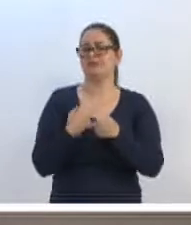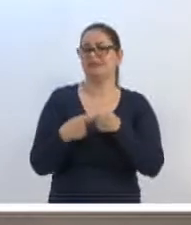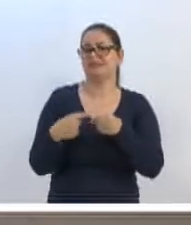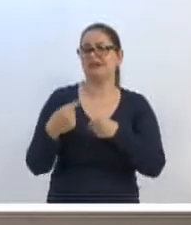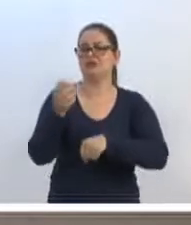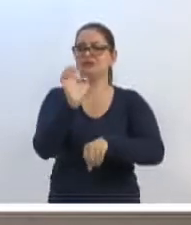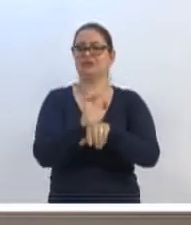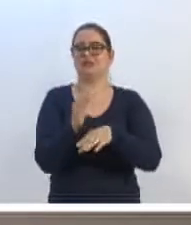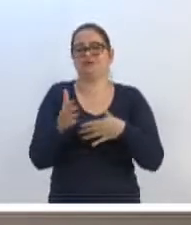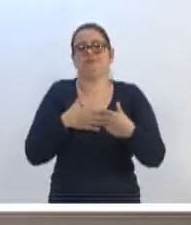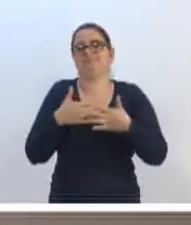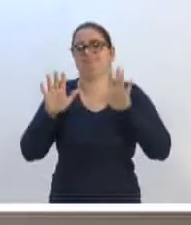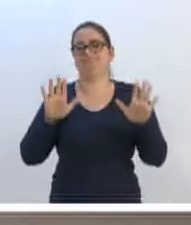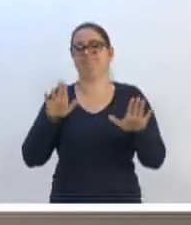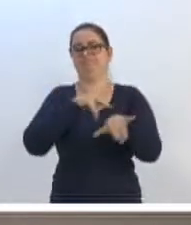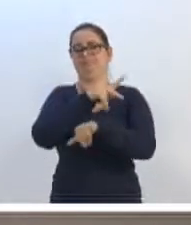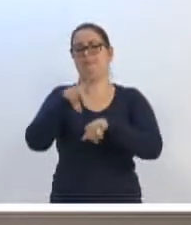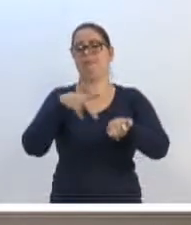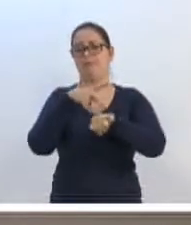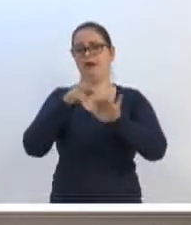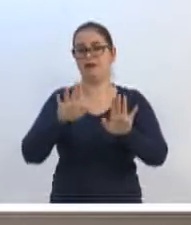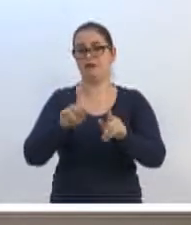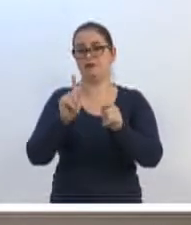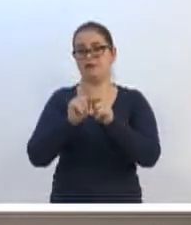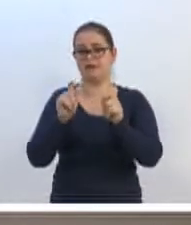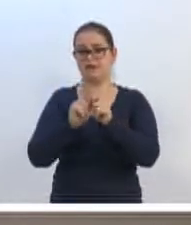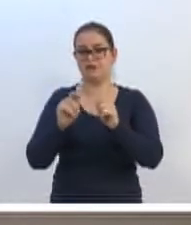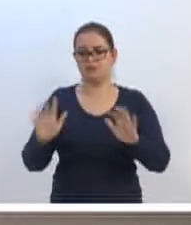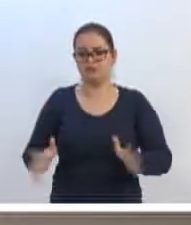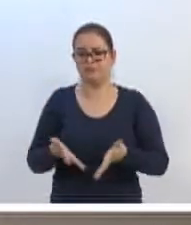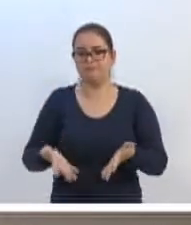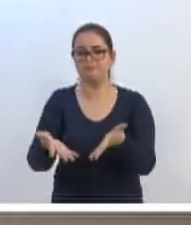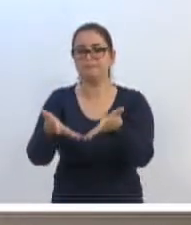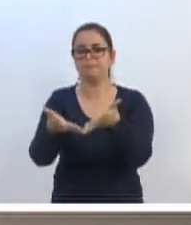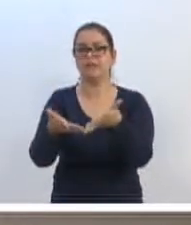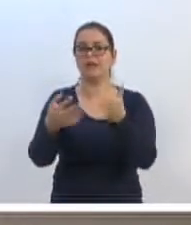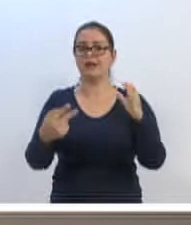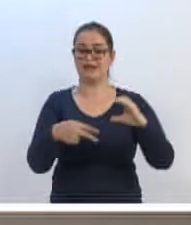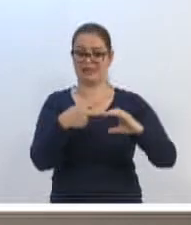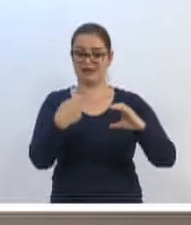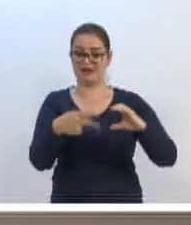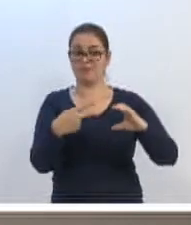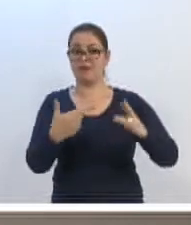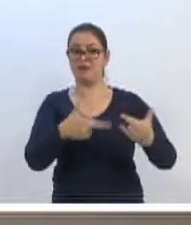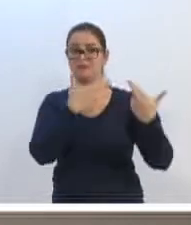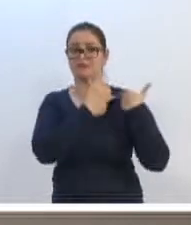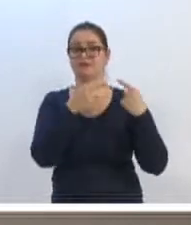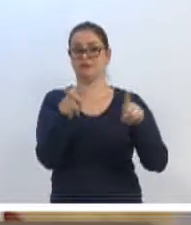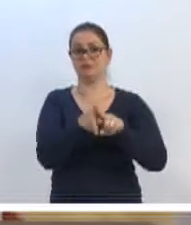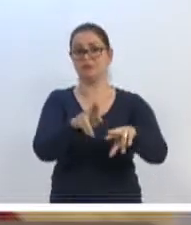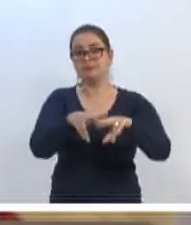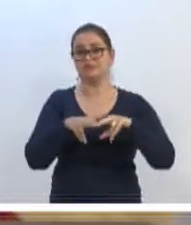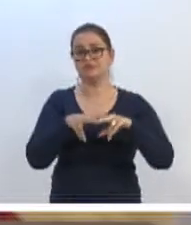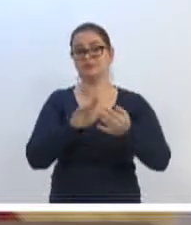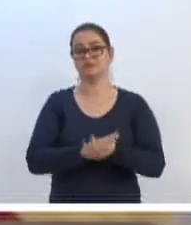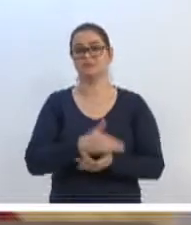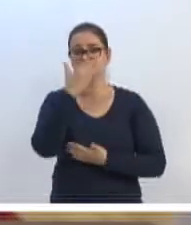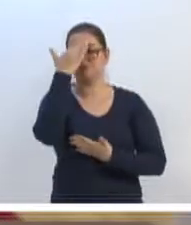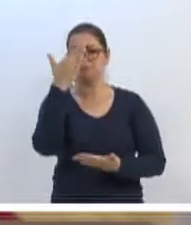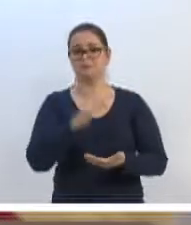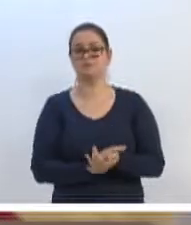do nosso Estado, ou, enfim, do nosso país. Nós temos que fazer isso andar de alguma forma. E essa casa é responsável também por isso. Obrigado. Obrigado, vereador.